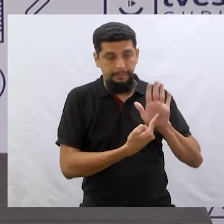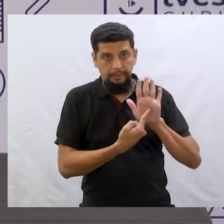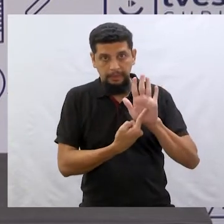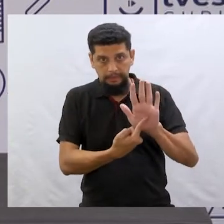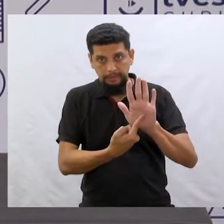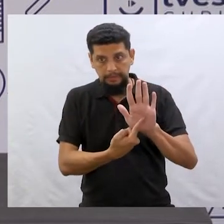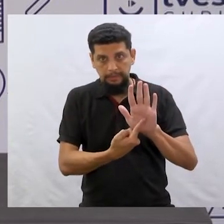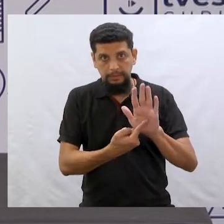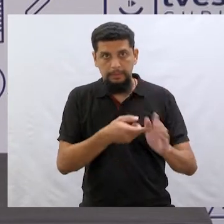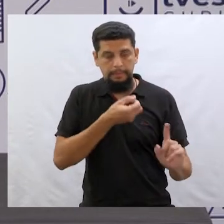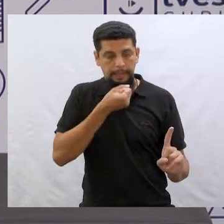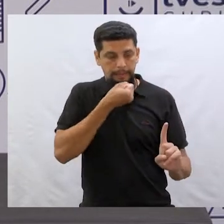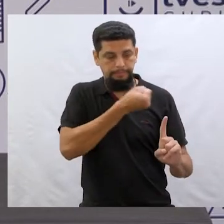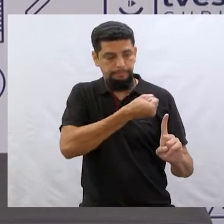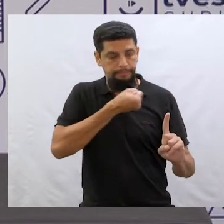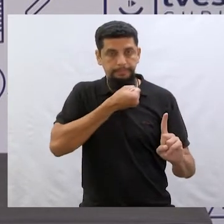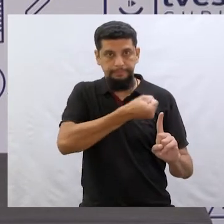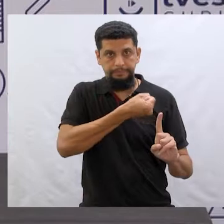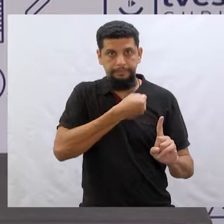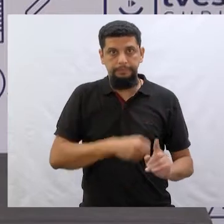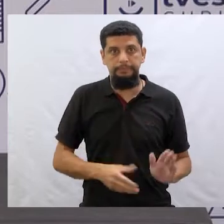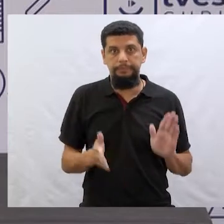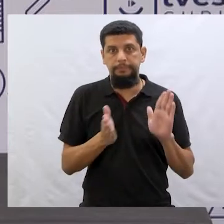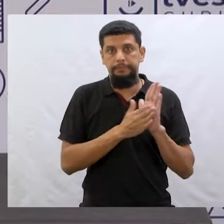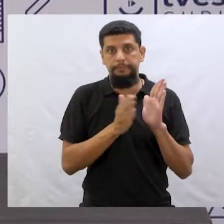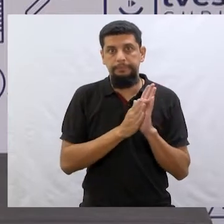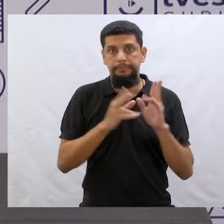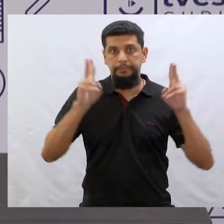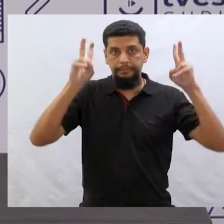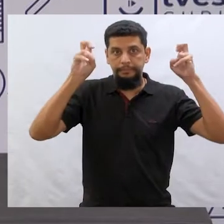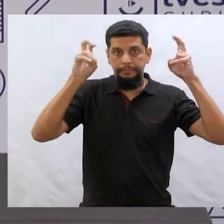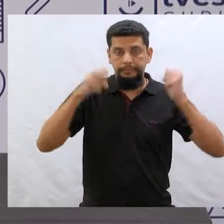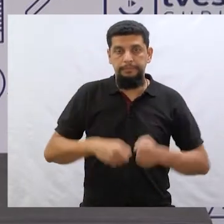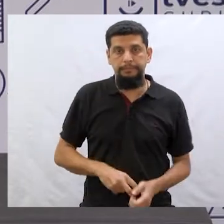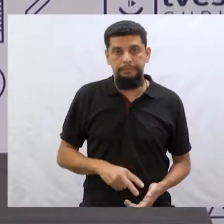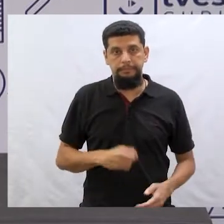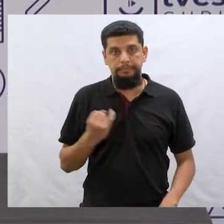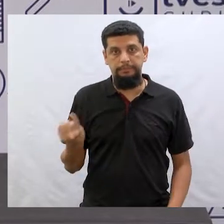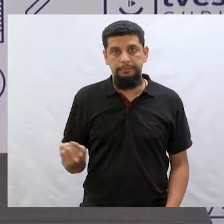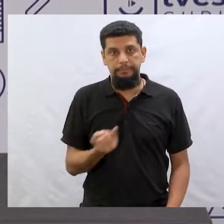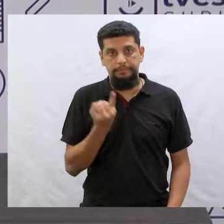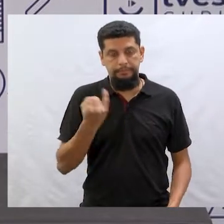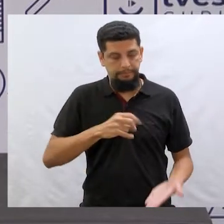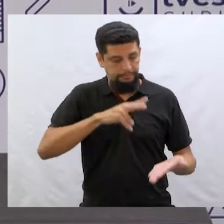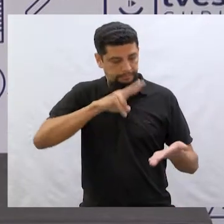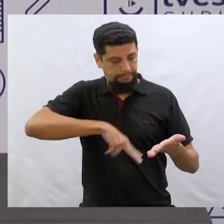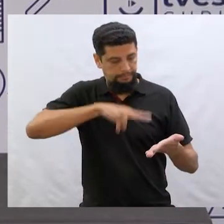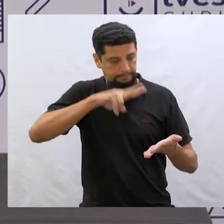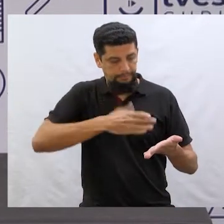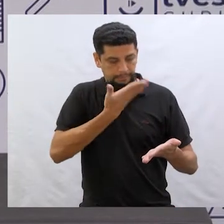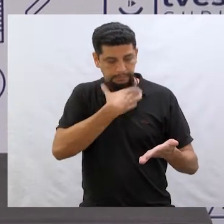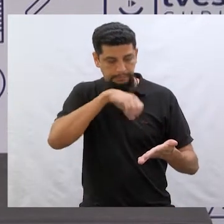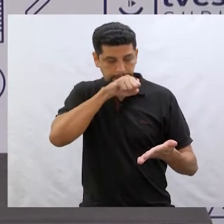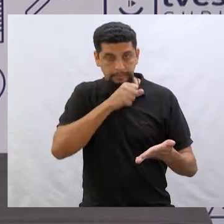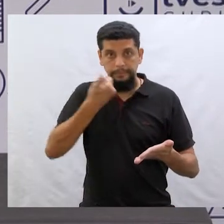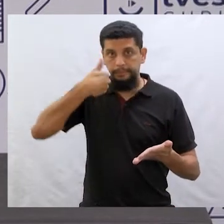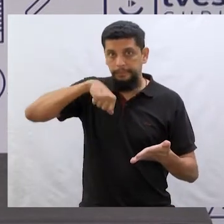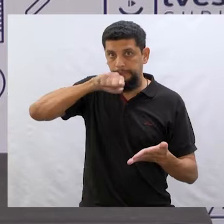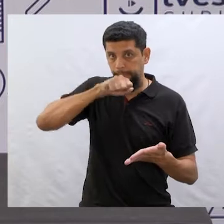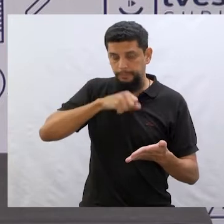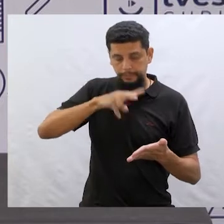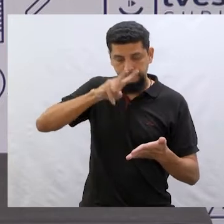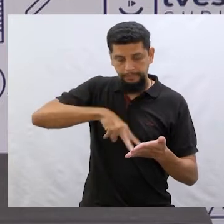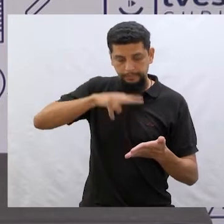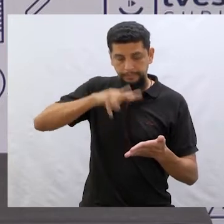você uma reportagem que trata da importância de se ler assim dos pais que leem para os filhos,